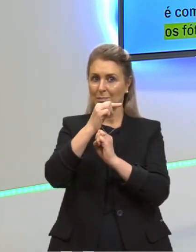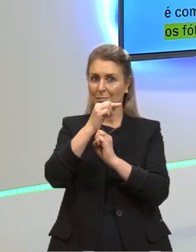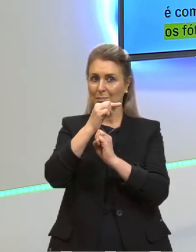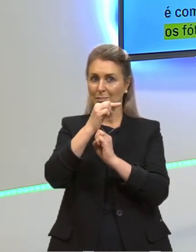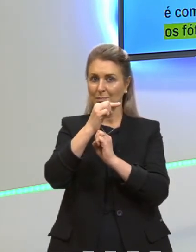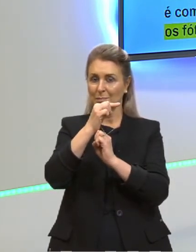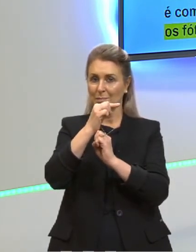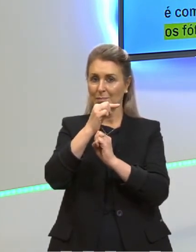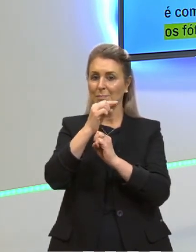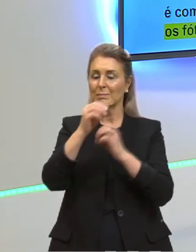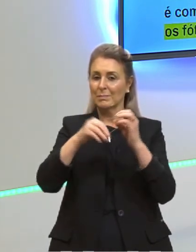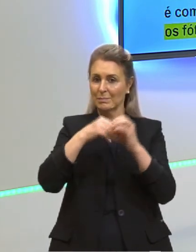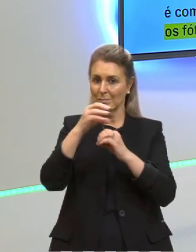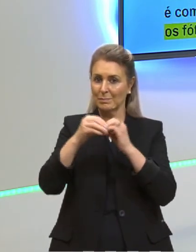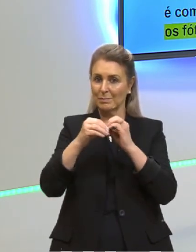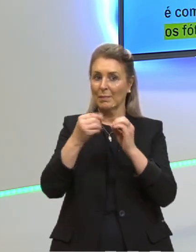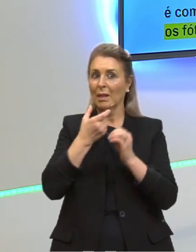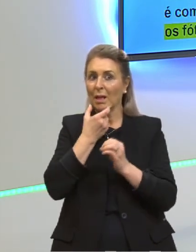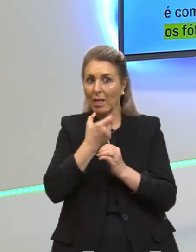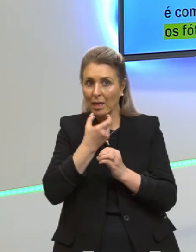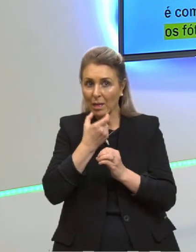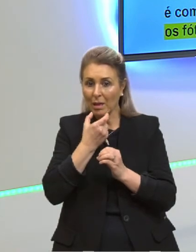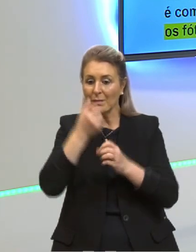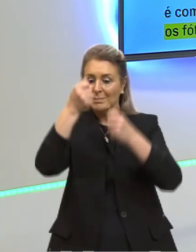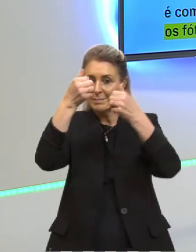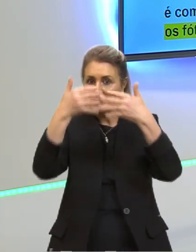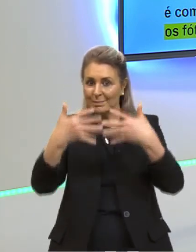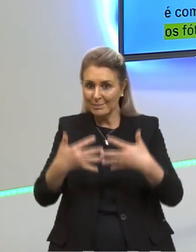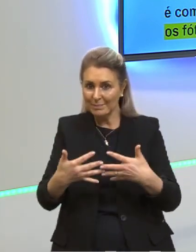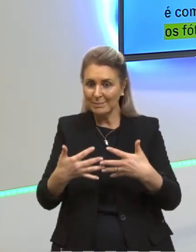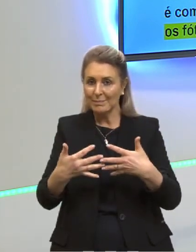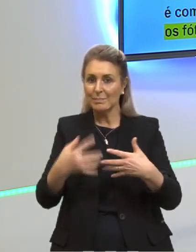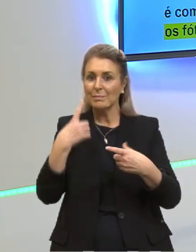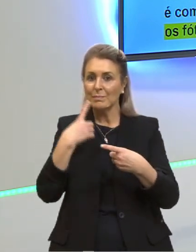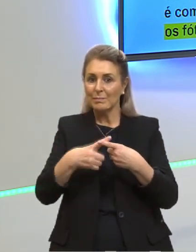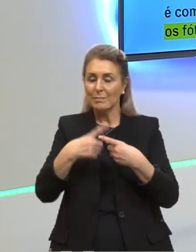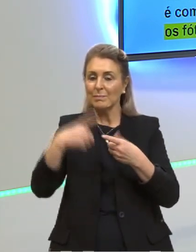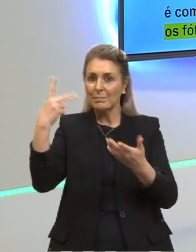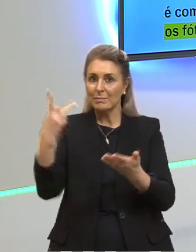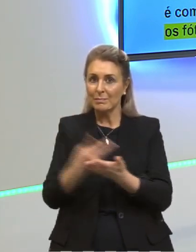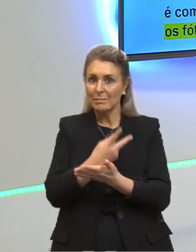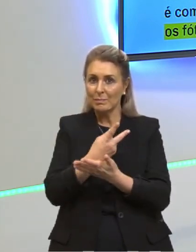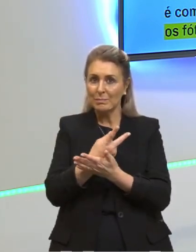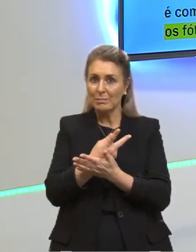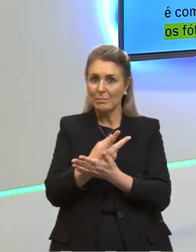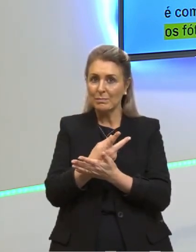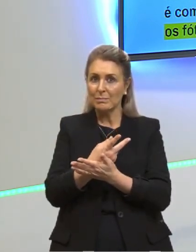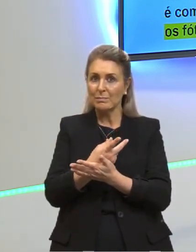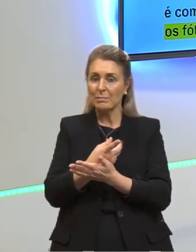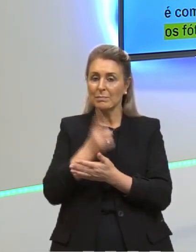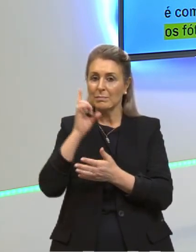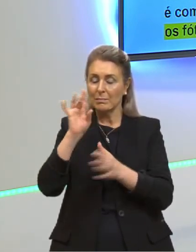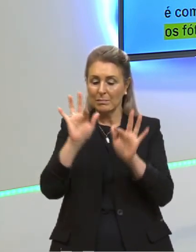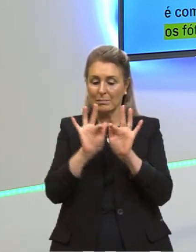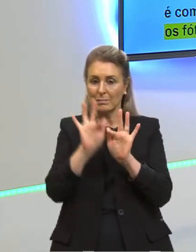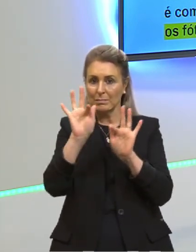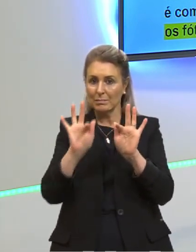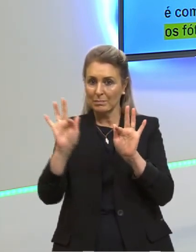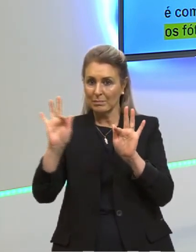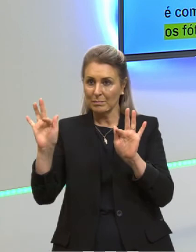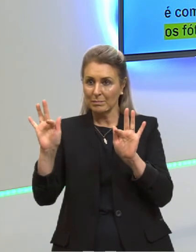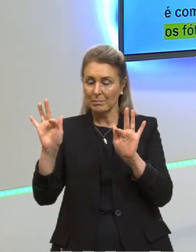Então, o Einstein explicou isso. Por que acontece? Porque só aquela frequência,